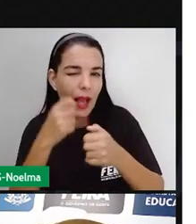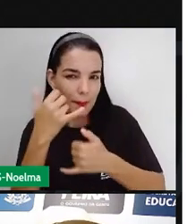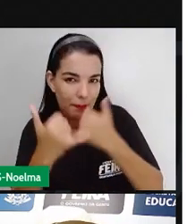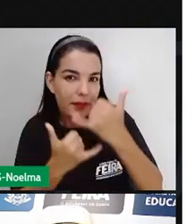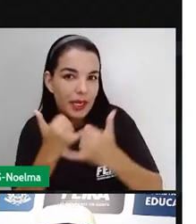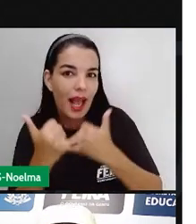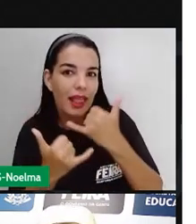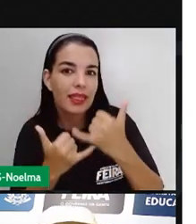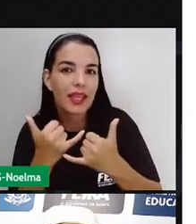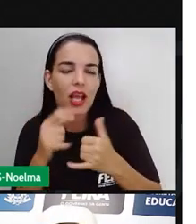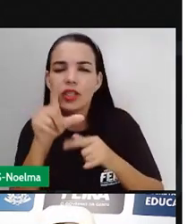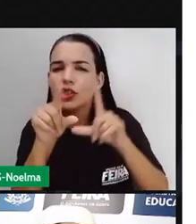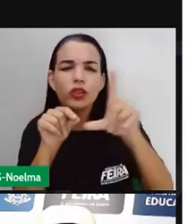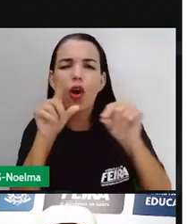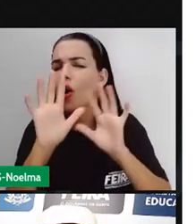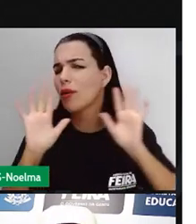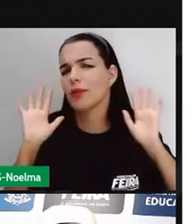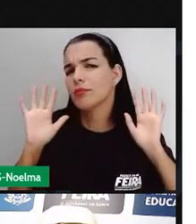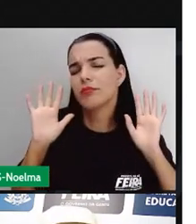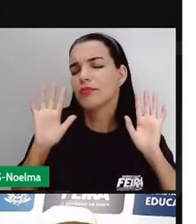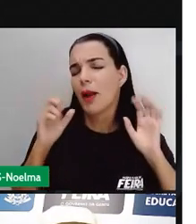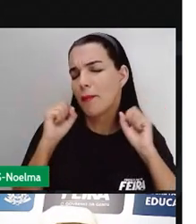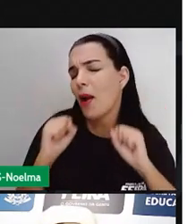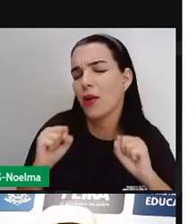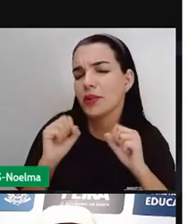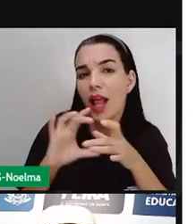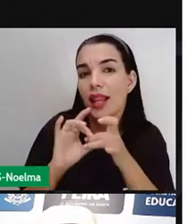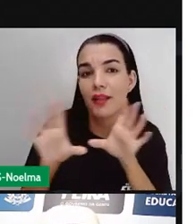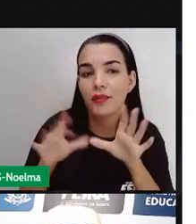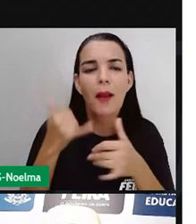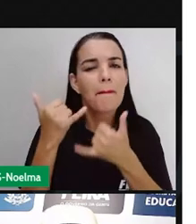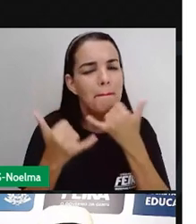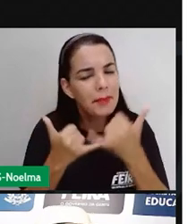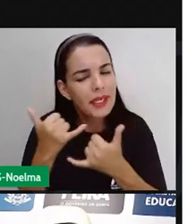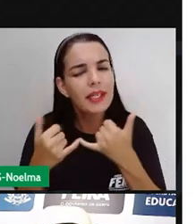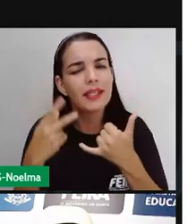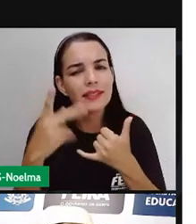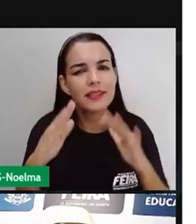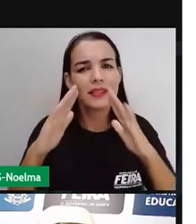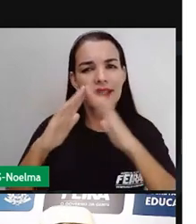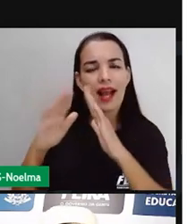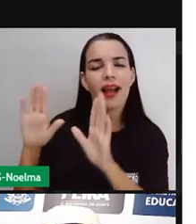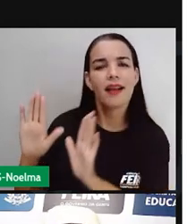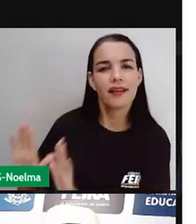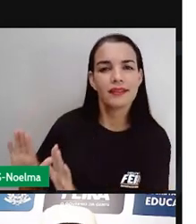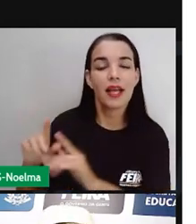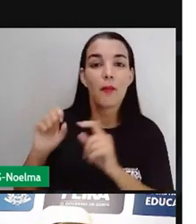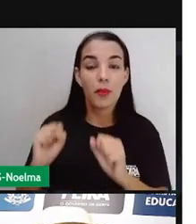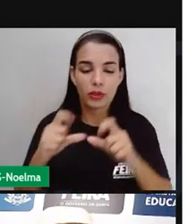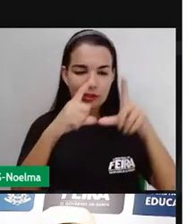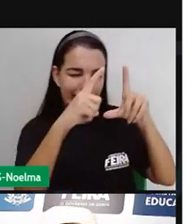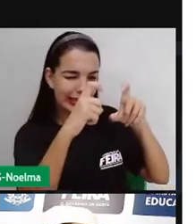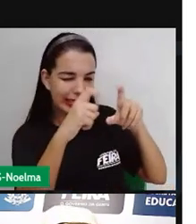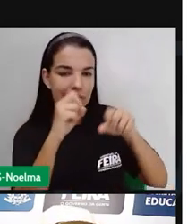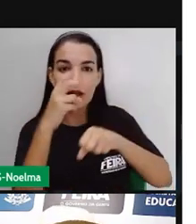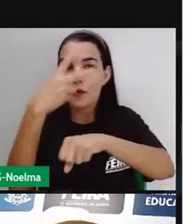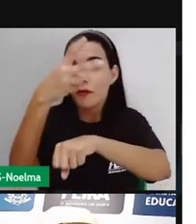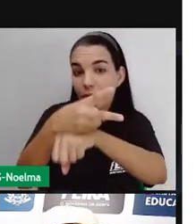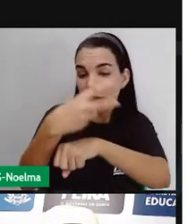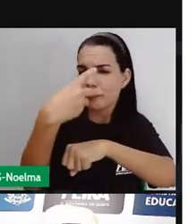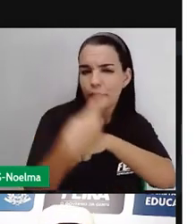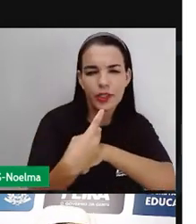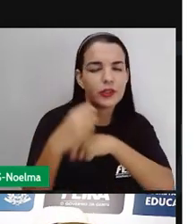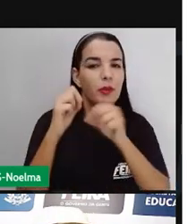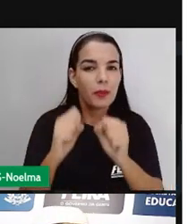com... Escolha aí algumas dessas brincadeiras. Brinquem aí na casa de vocês. Fotografem, filmem e